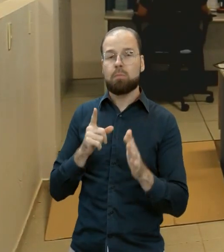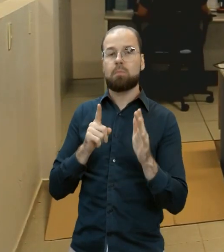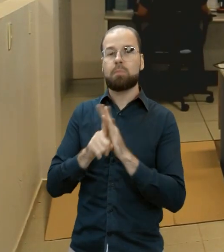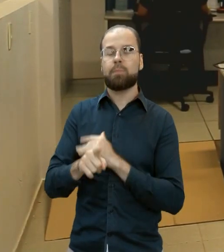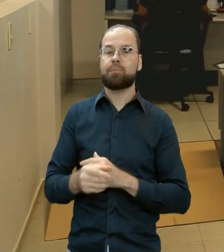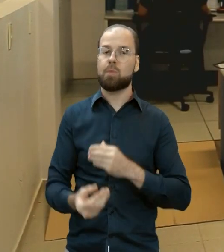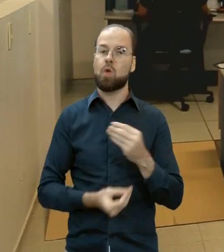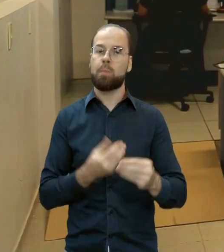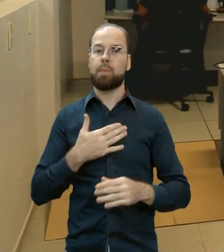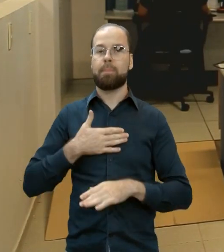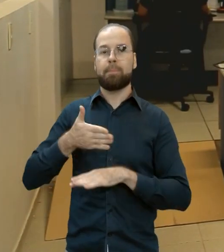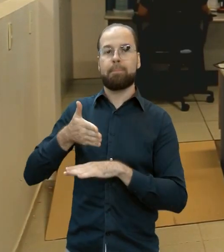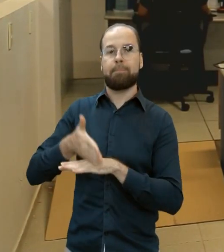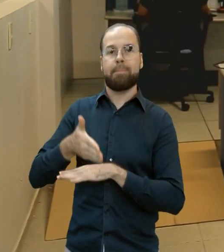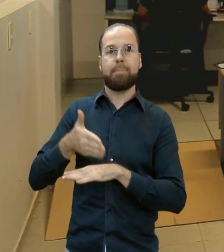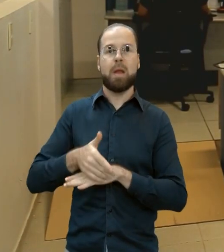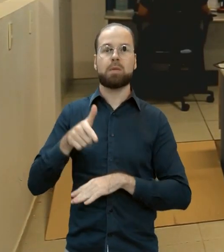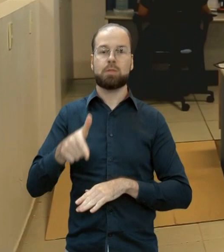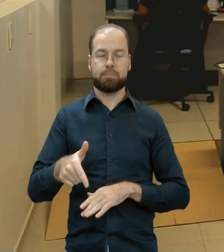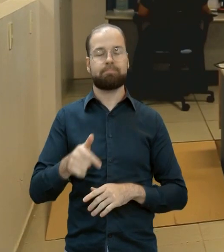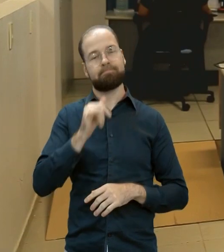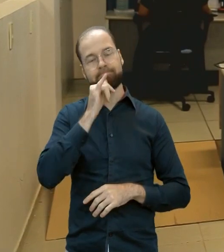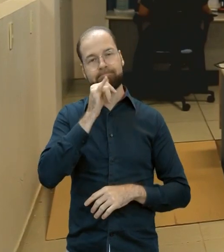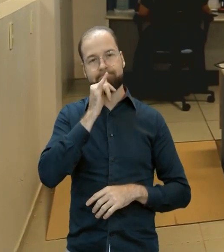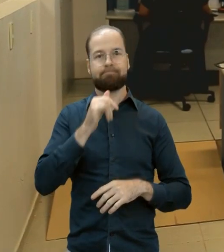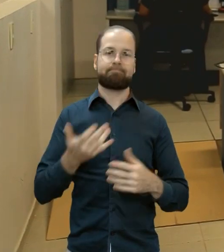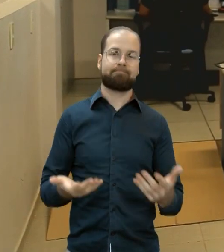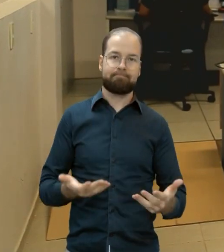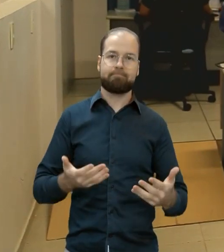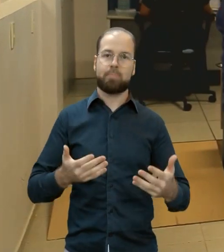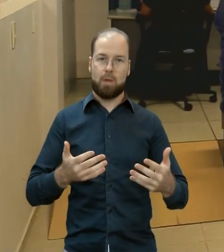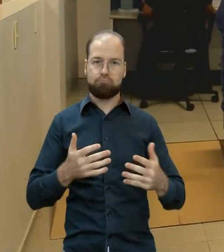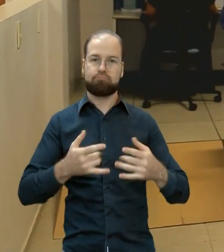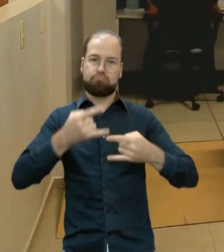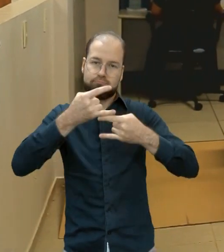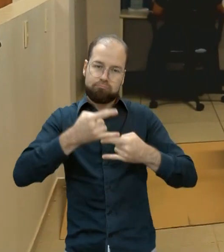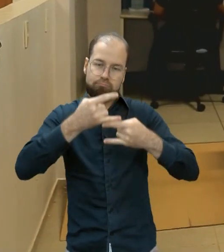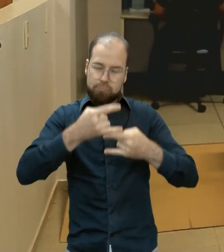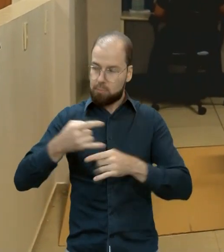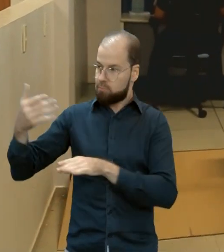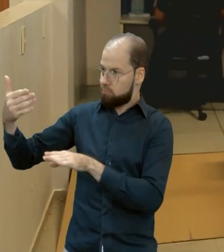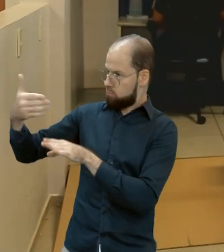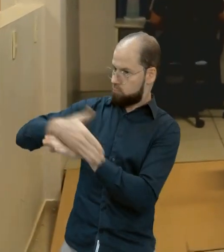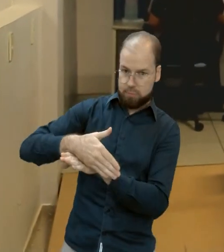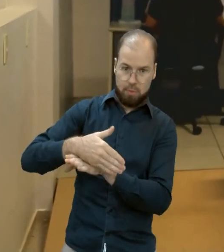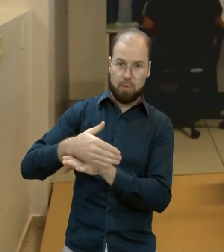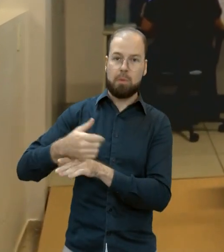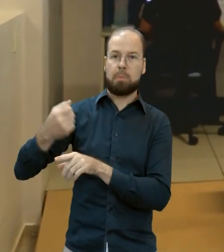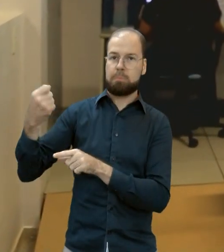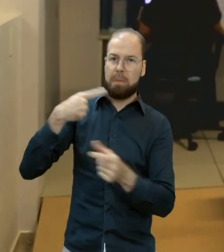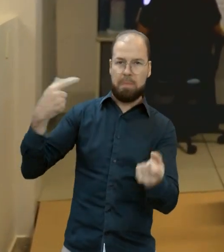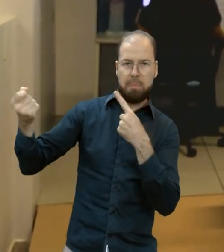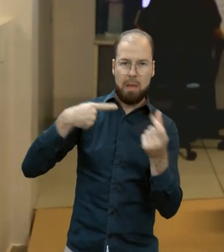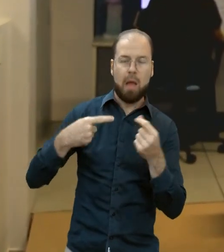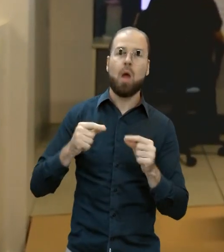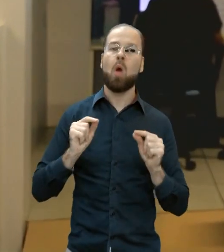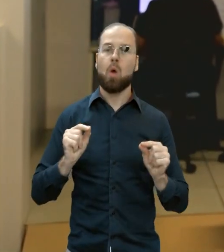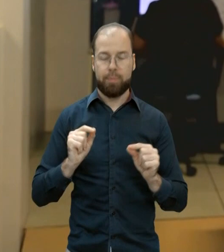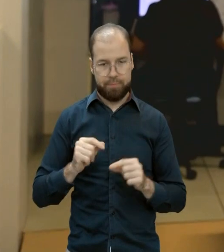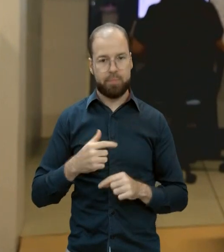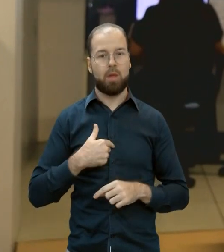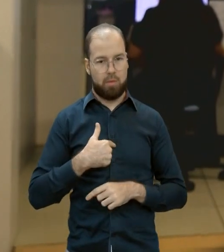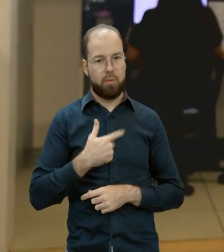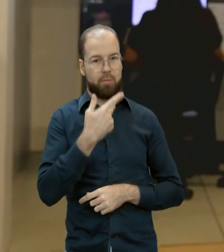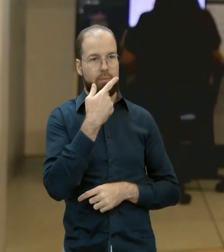tipo de atividade e começa um ataque, o que se deve fazer? Nós recomendamos inicialmente que você mantenha a calma,